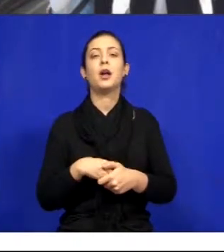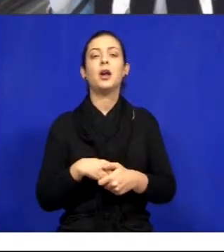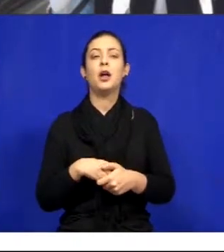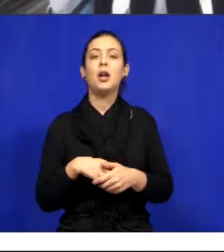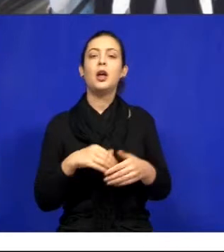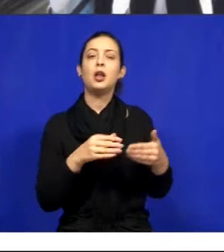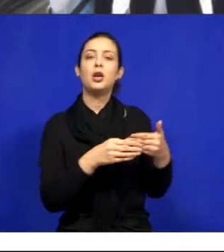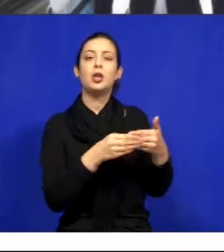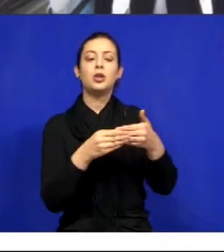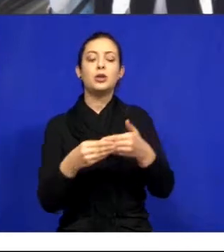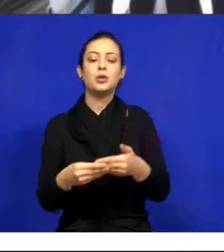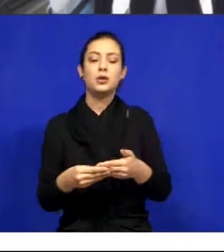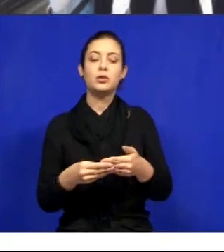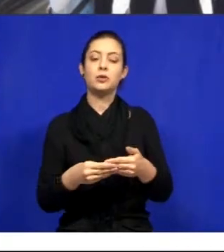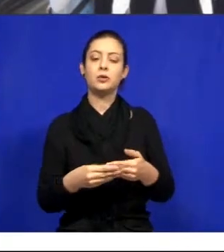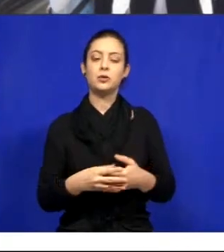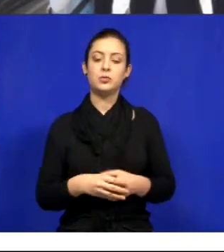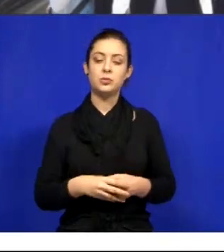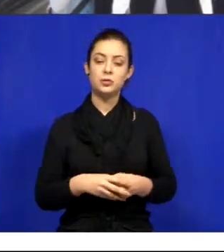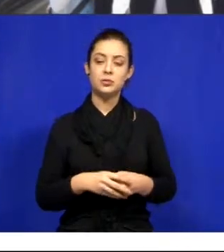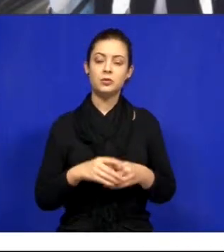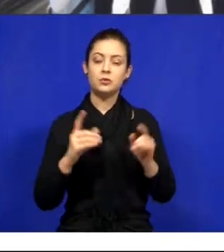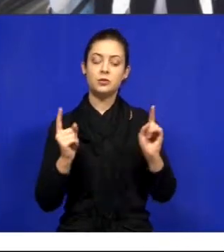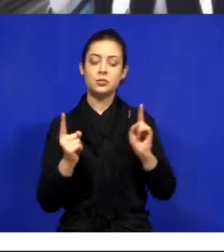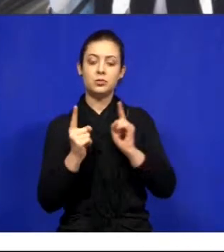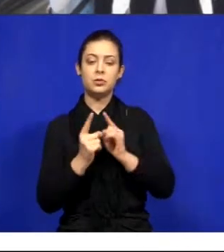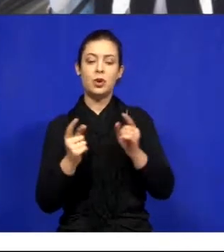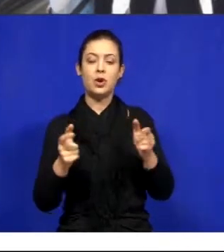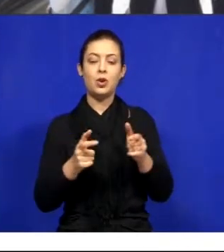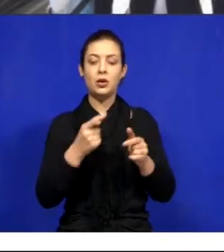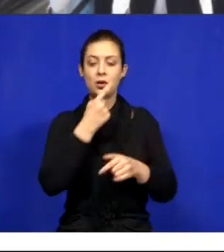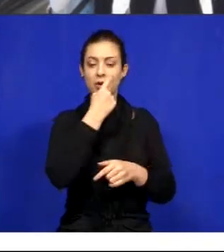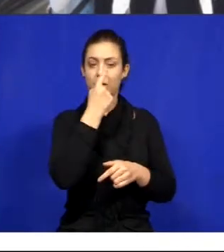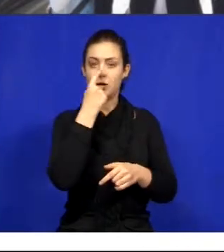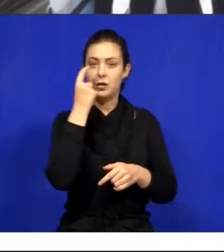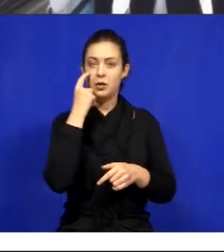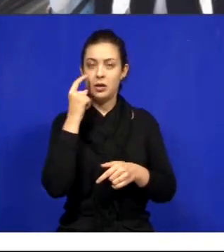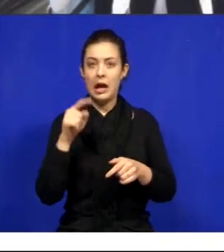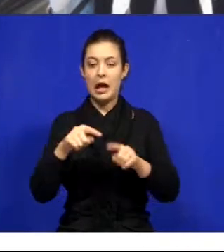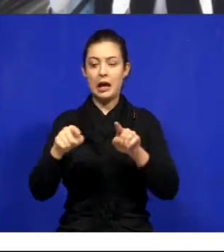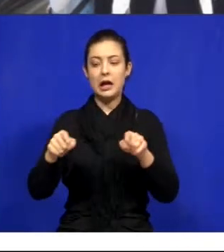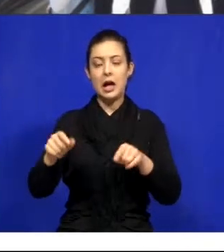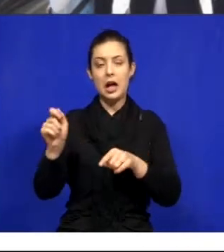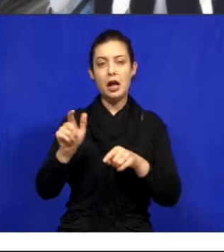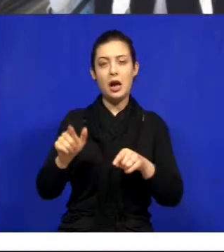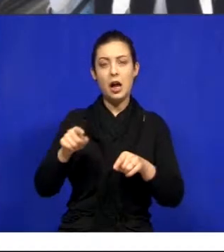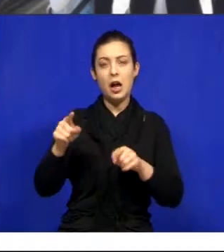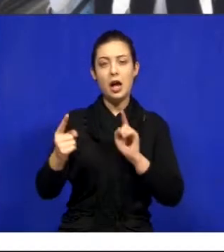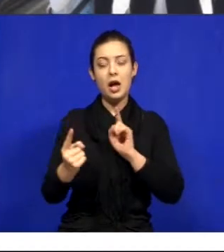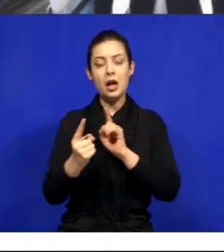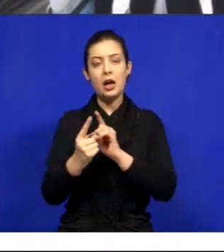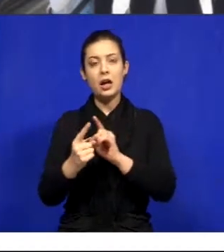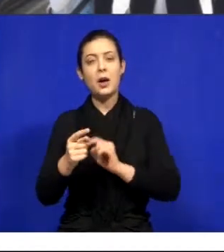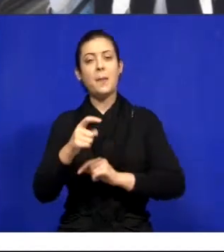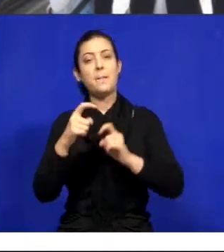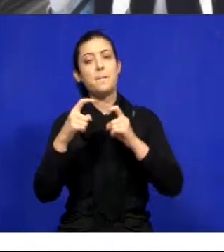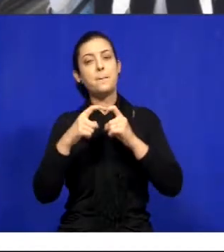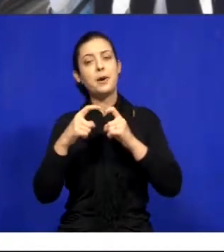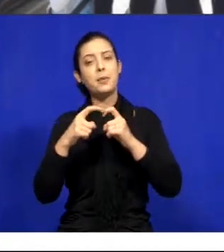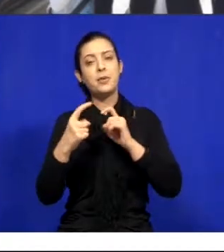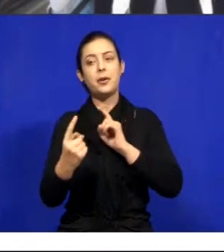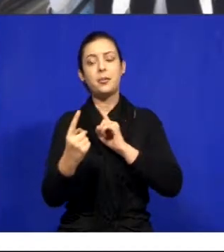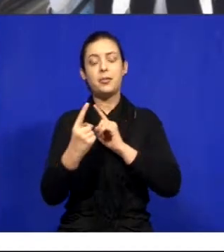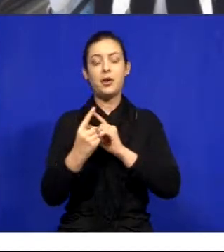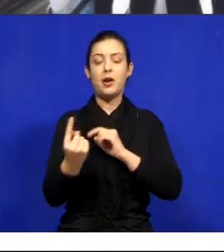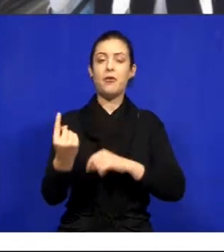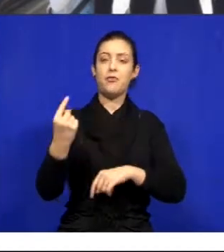tusemos ele, foi atendido no Parque Minha Lua, tusemos até a Lagoa Azul, foi atendido no Parque Minha Lua, no posto médico, veio